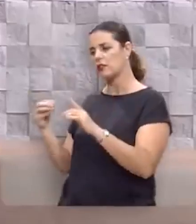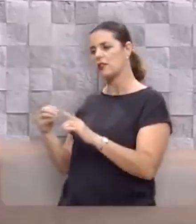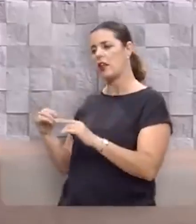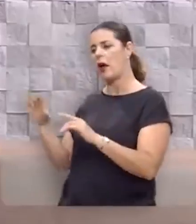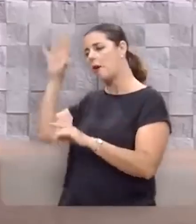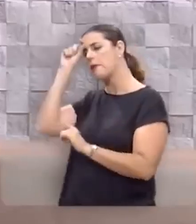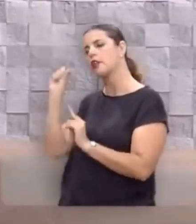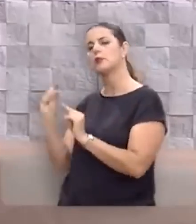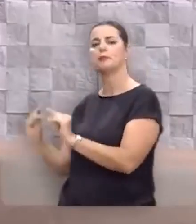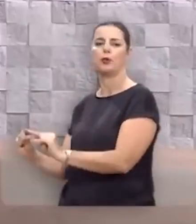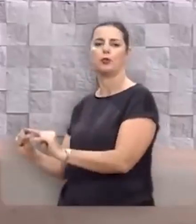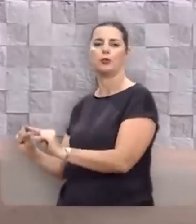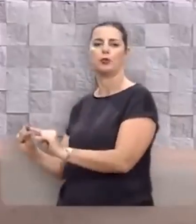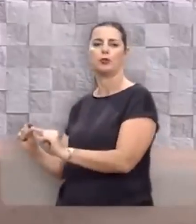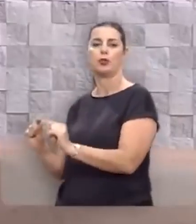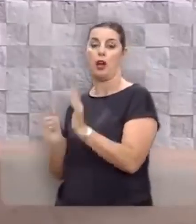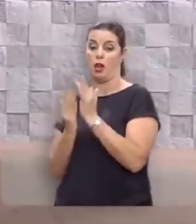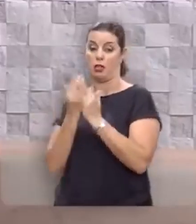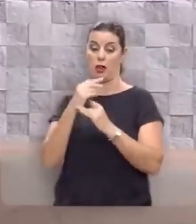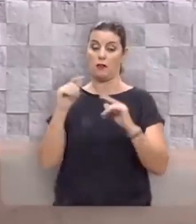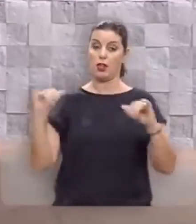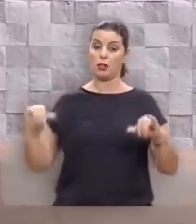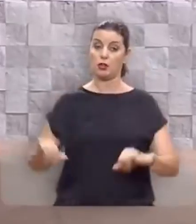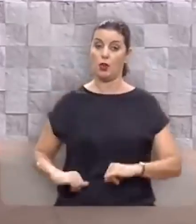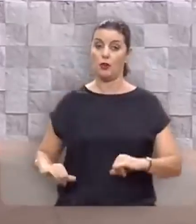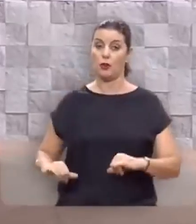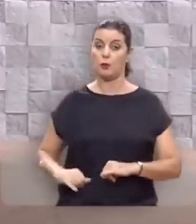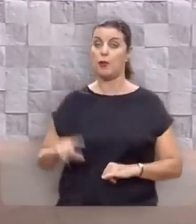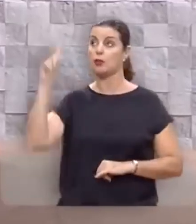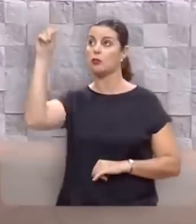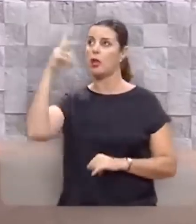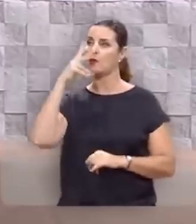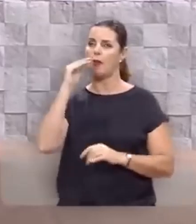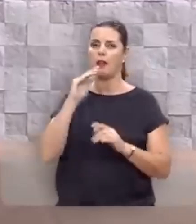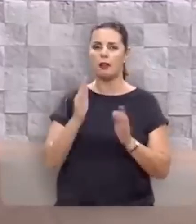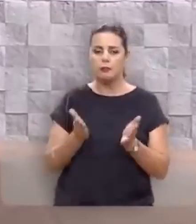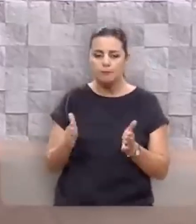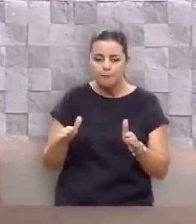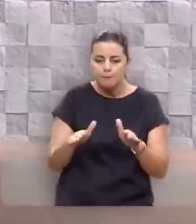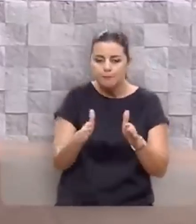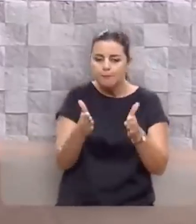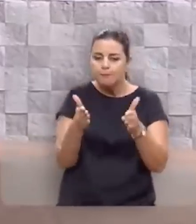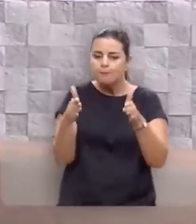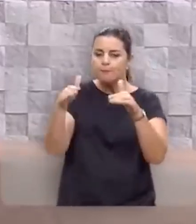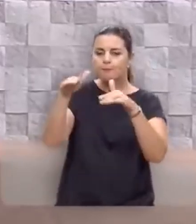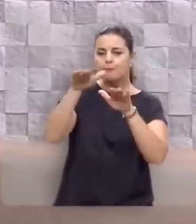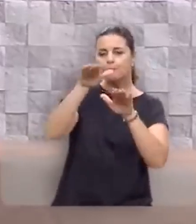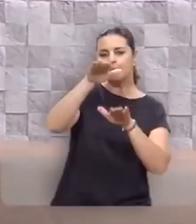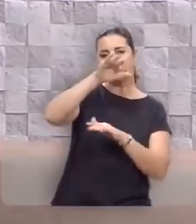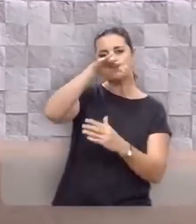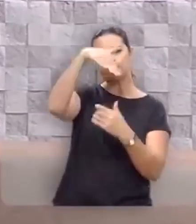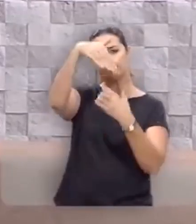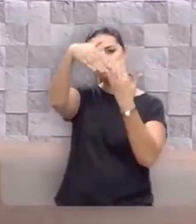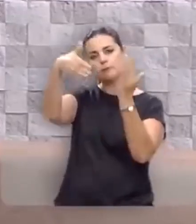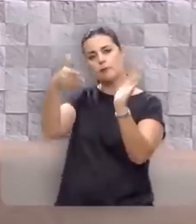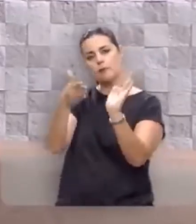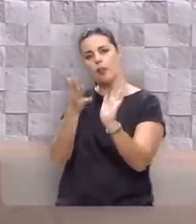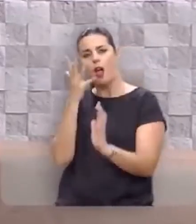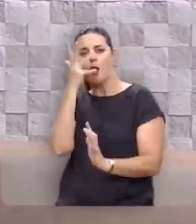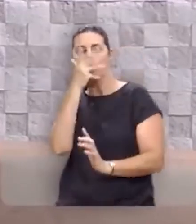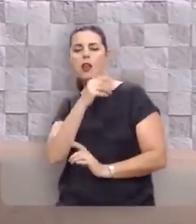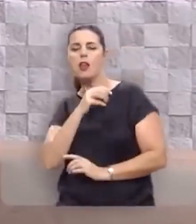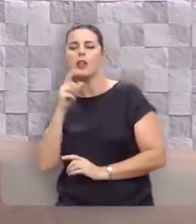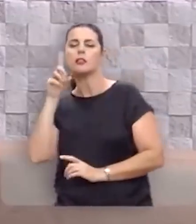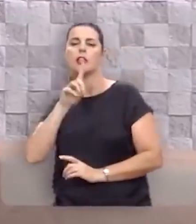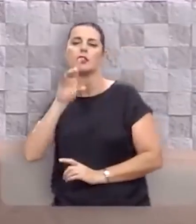Pelo sofrimento, Deus vai nos moldando. Deus vai esculpindo em nós a beleza de